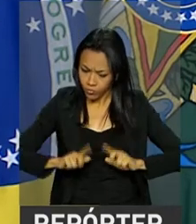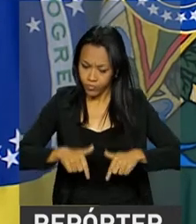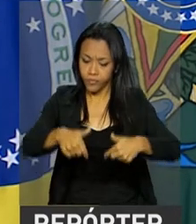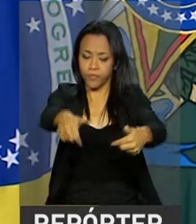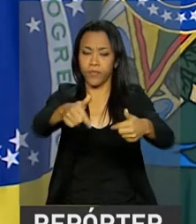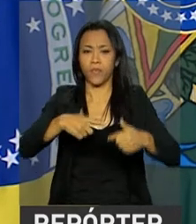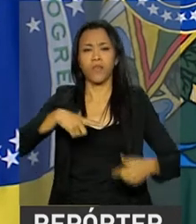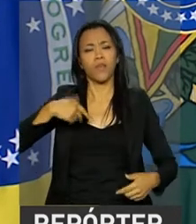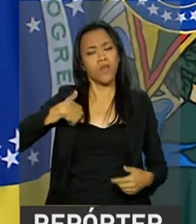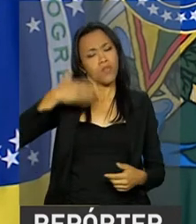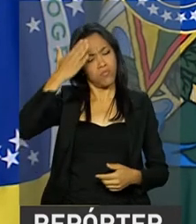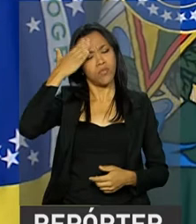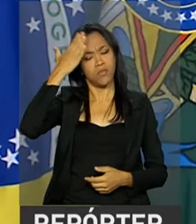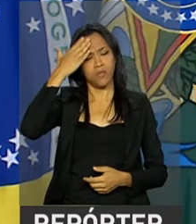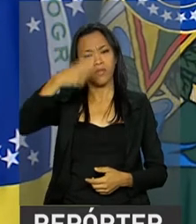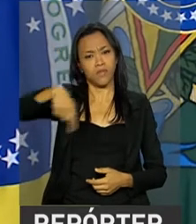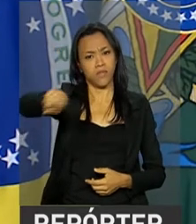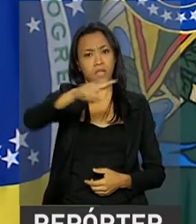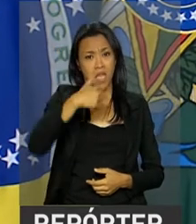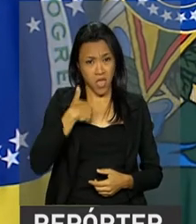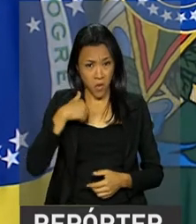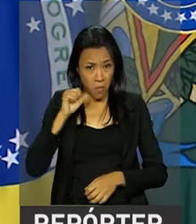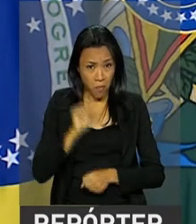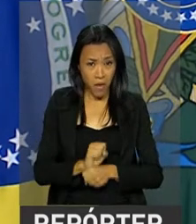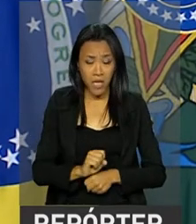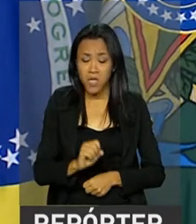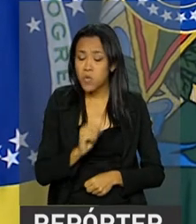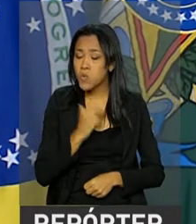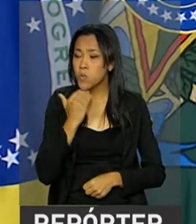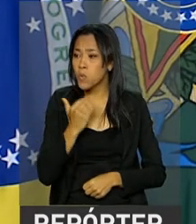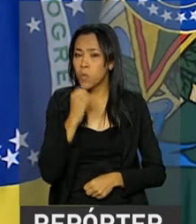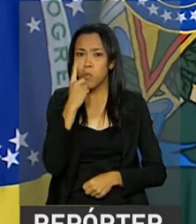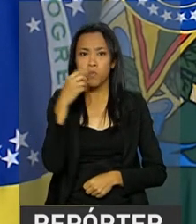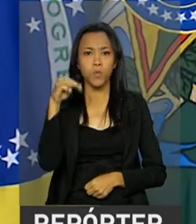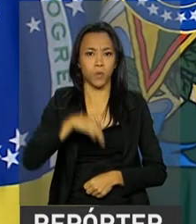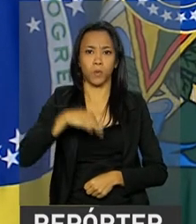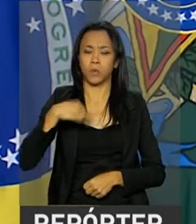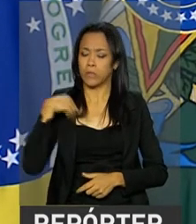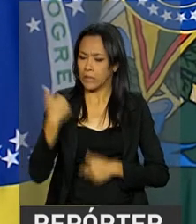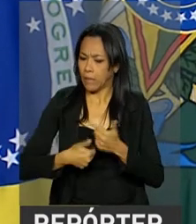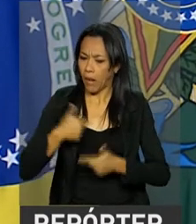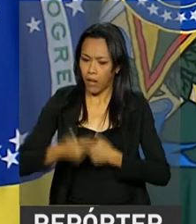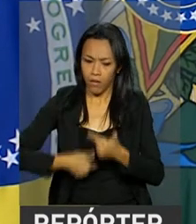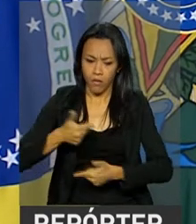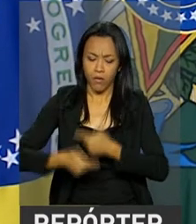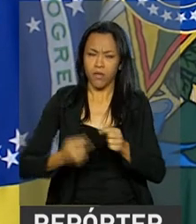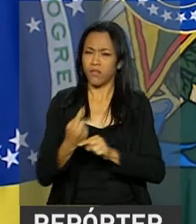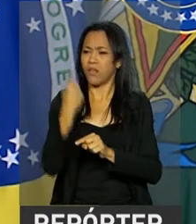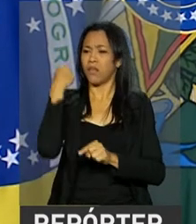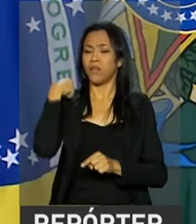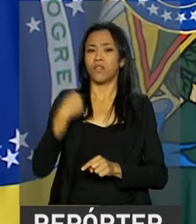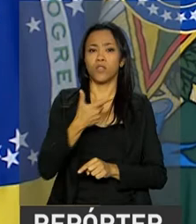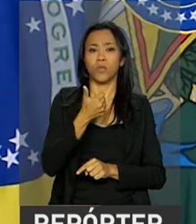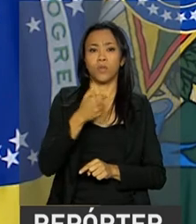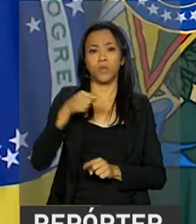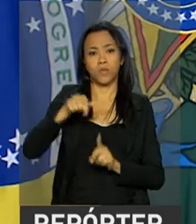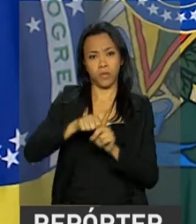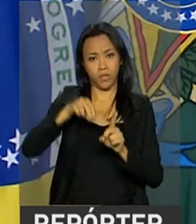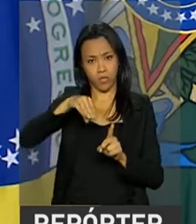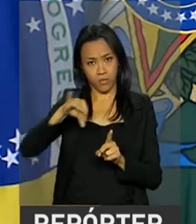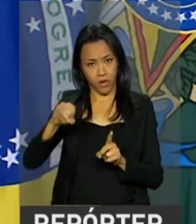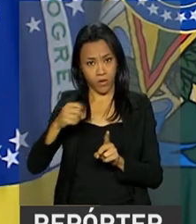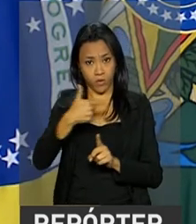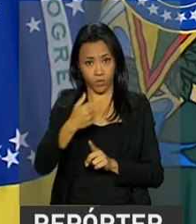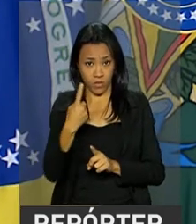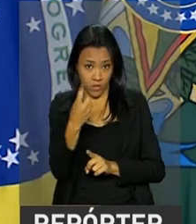que eu não parei um minuto sequer desde 12 de maio de 2016, quando